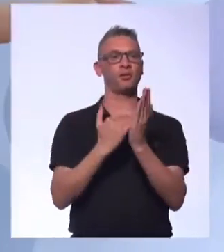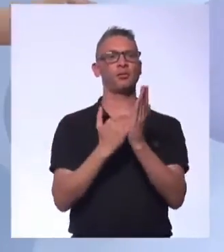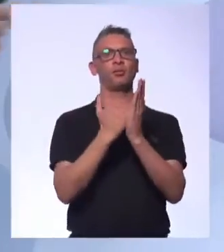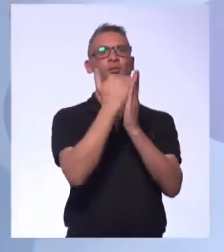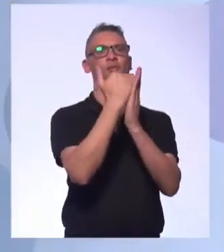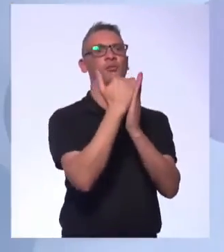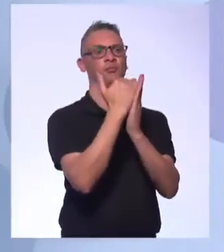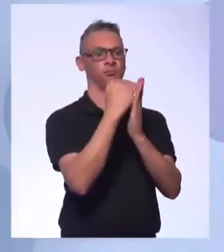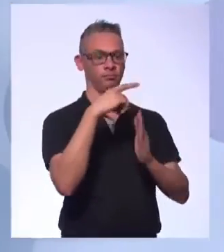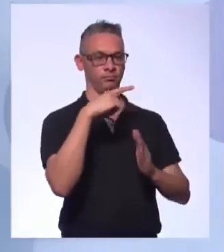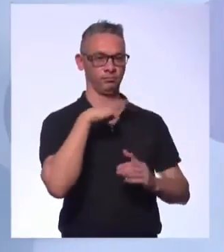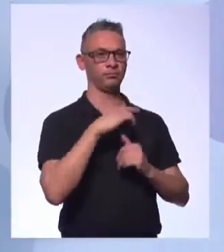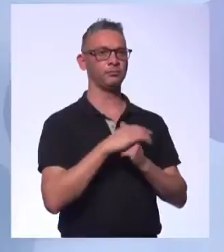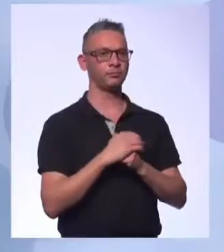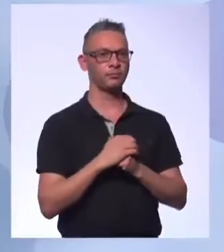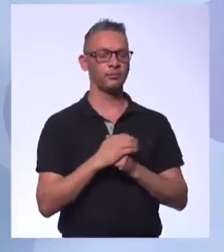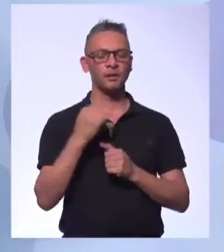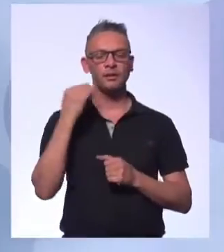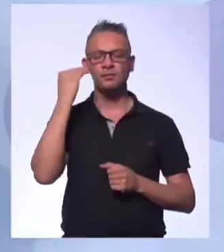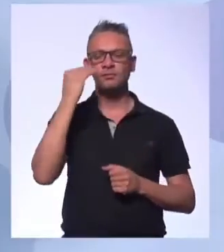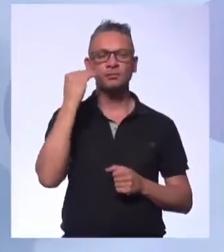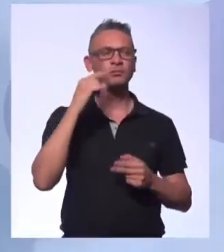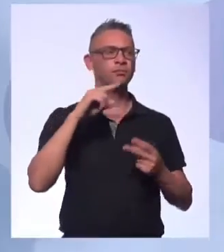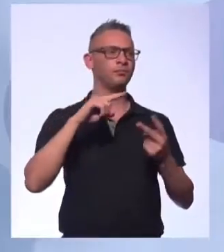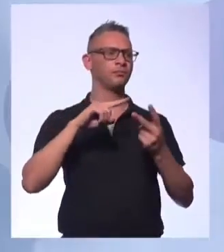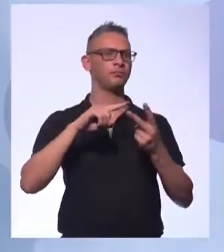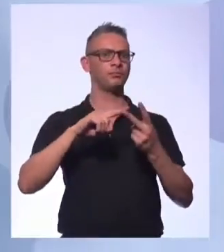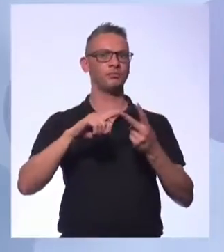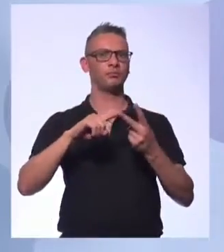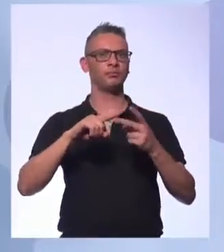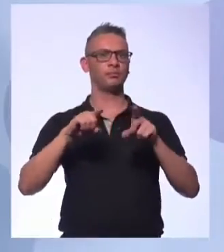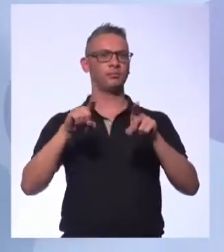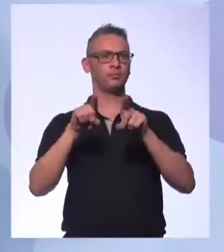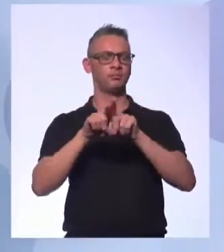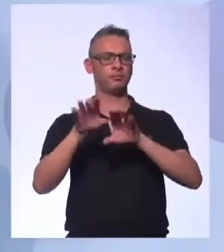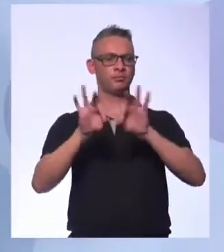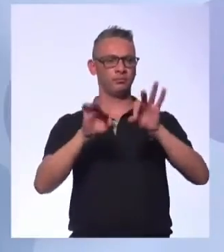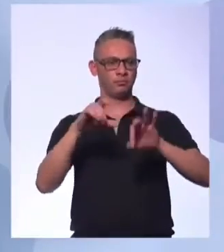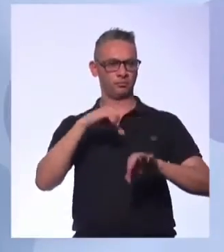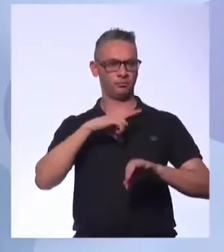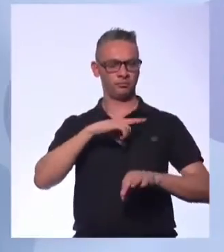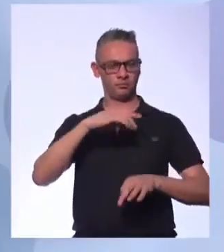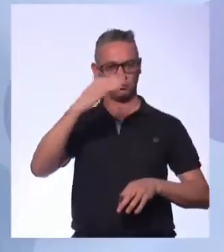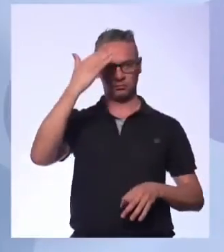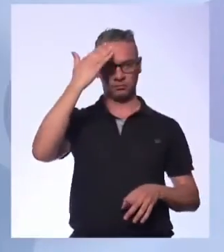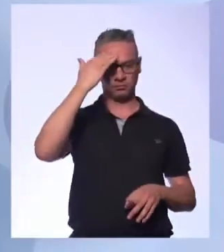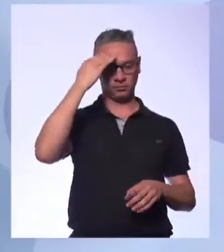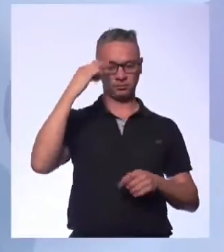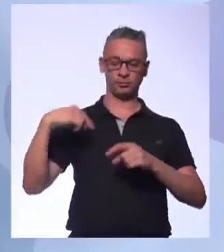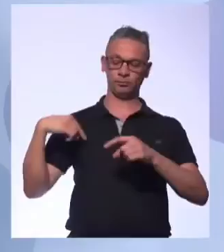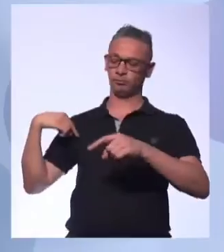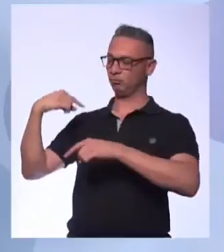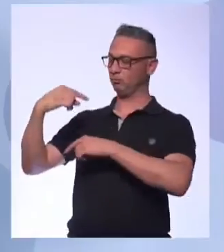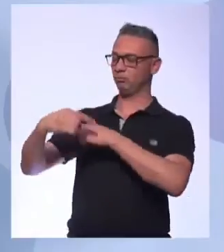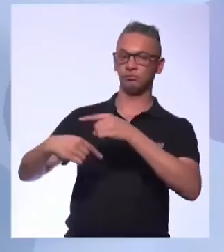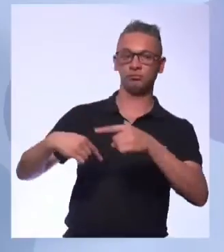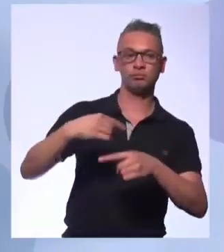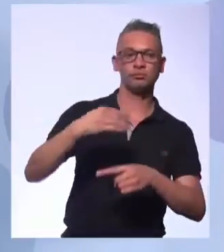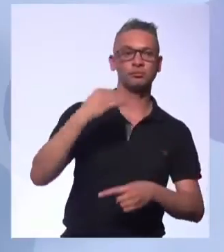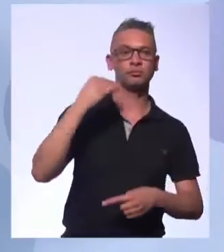Inclusive, essa fase da experimentação, essa coisa da inquietude, que é muito comum dessa geração, ele pode